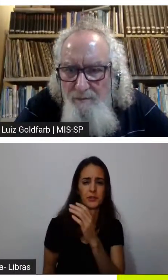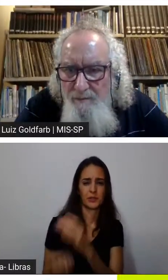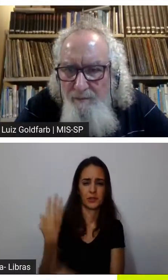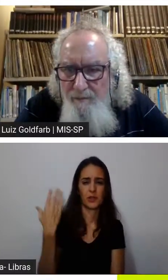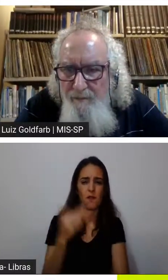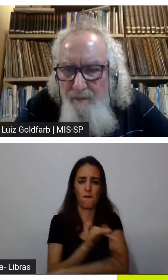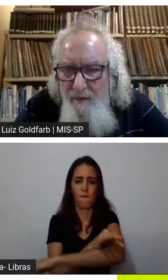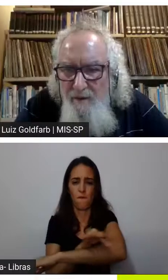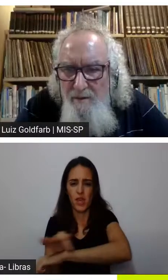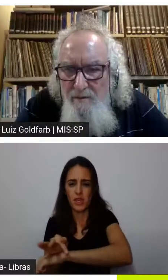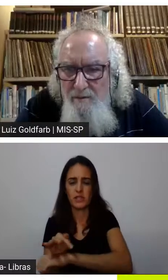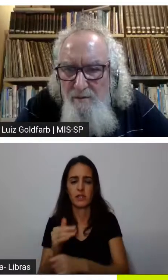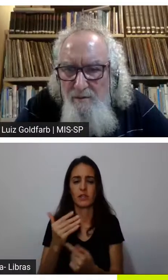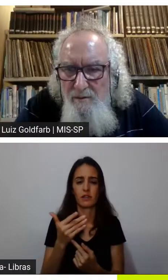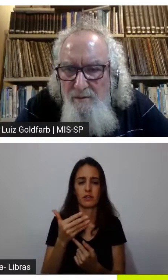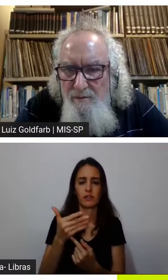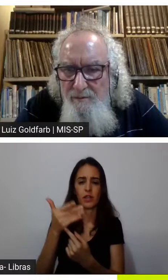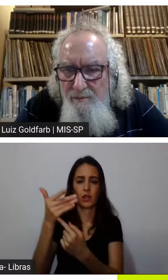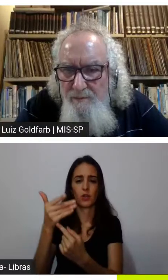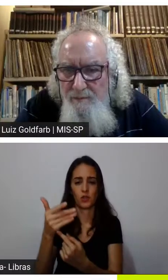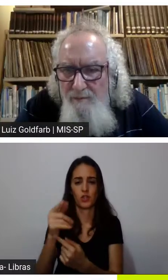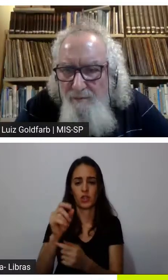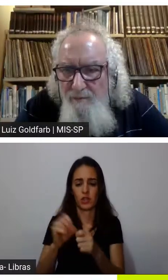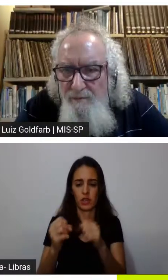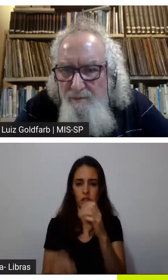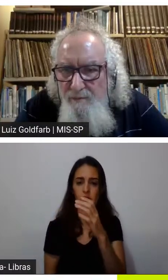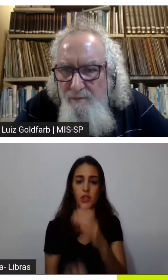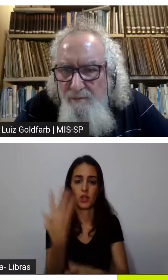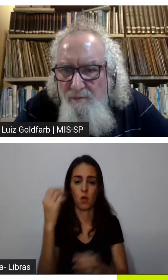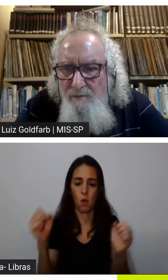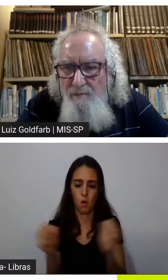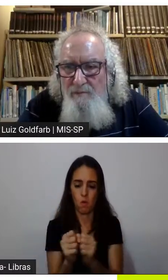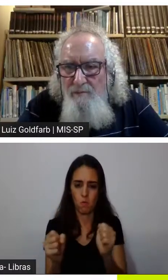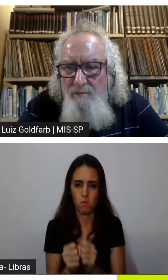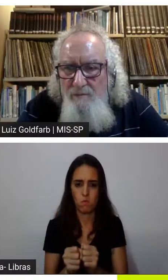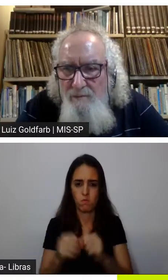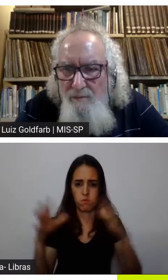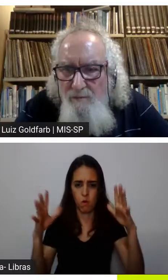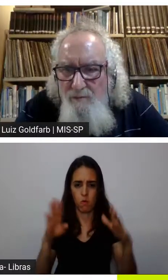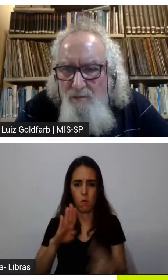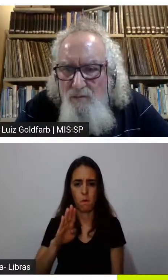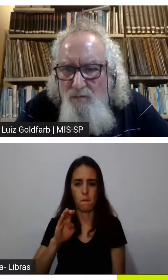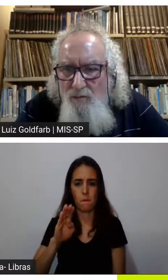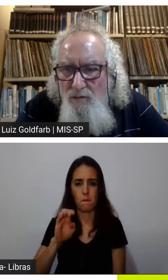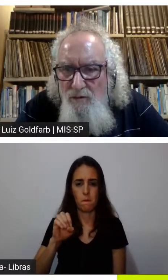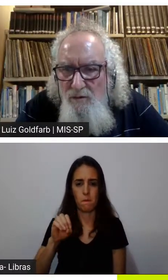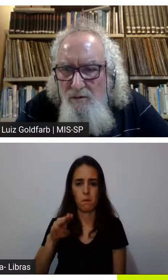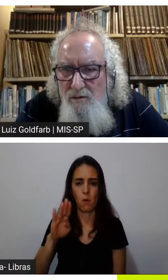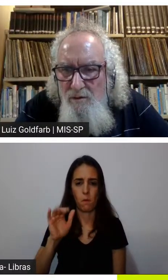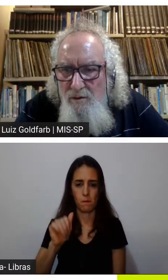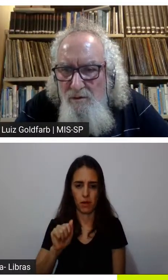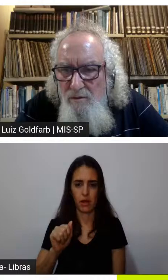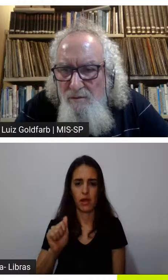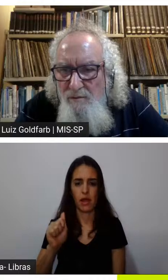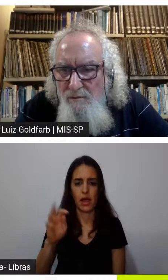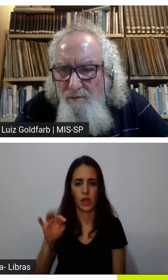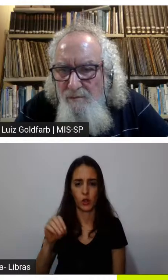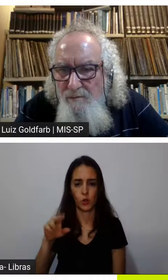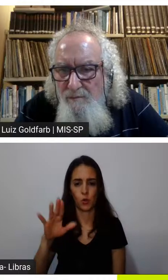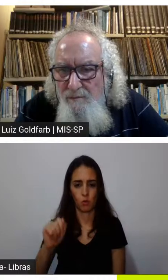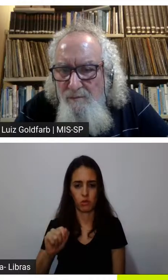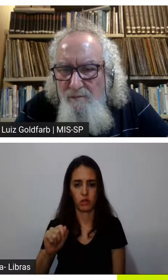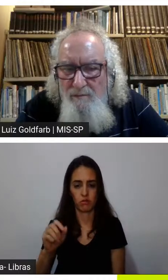pensada por Einstein que possibilizou a bomba atômica sim ok mas foi também essa tecnologia que nos permite fazer